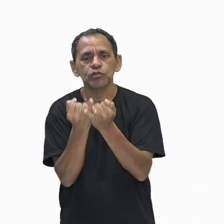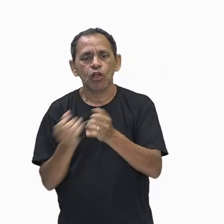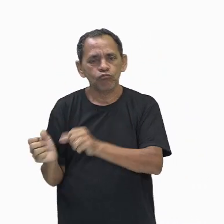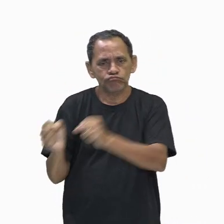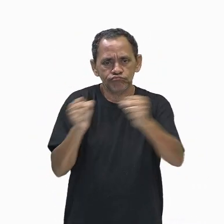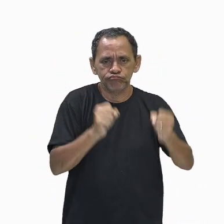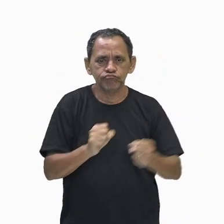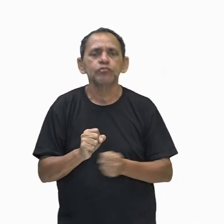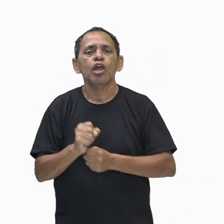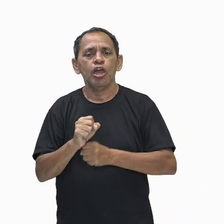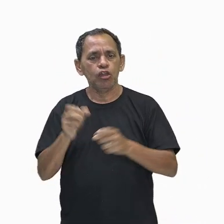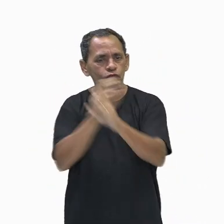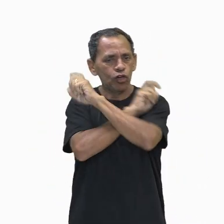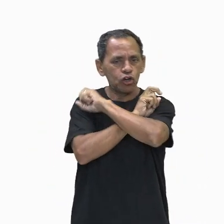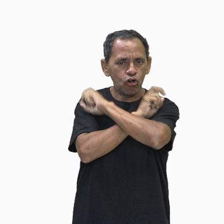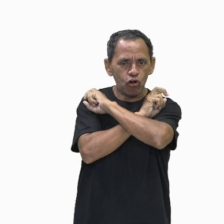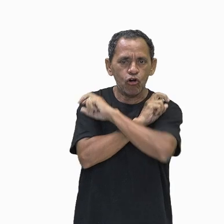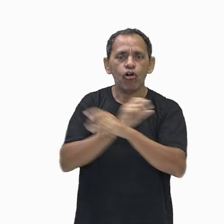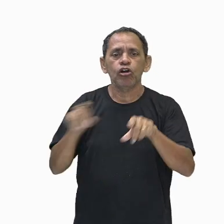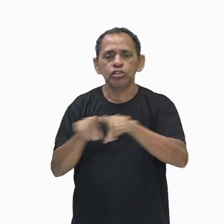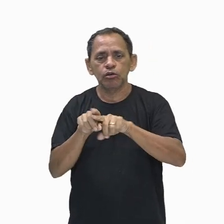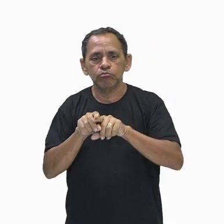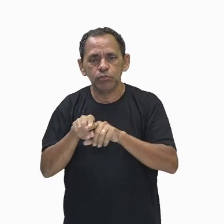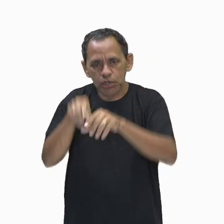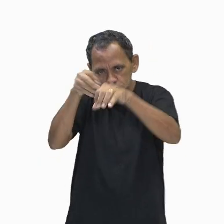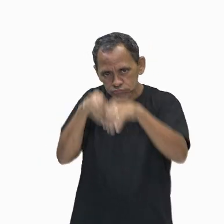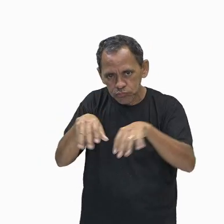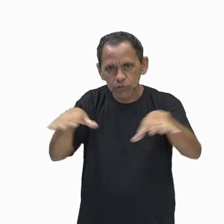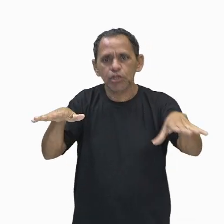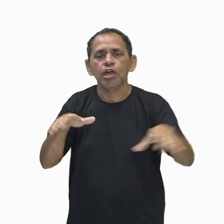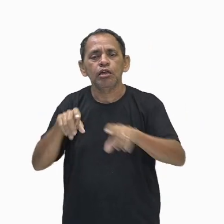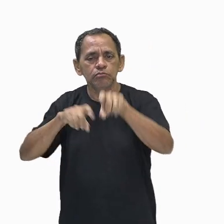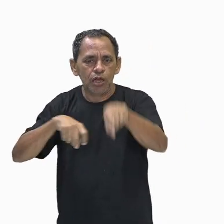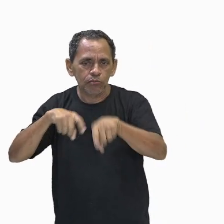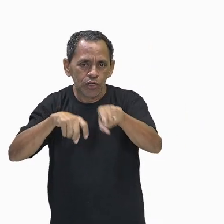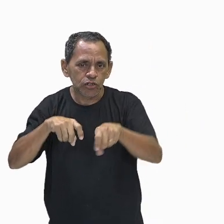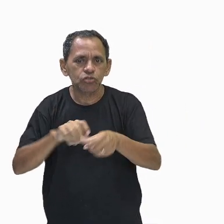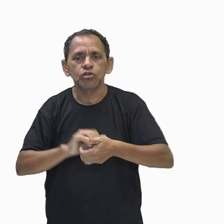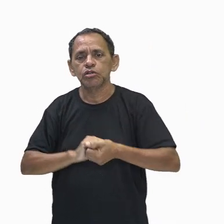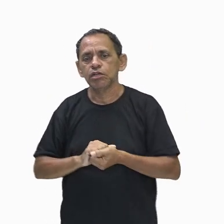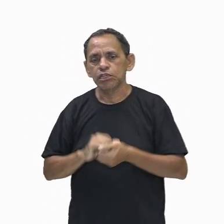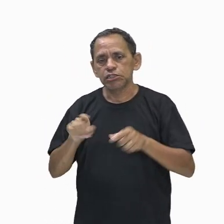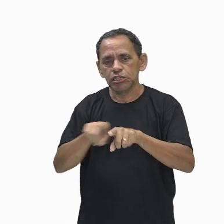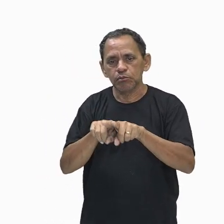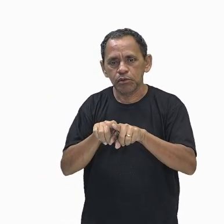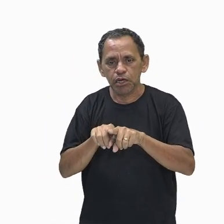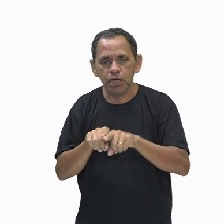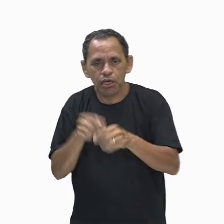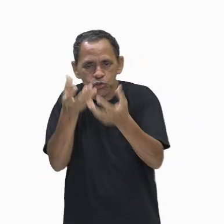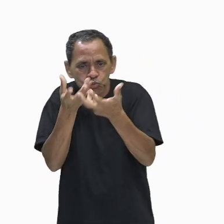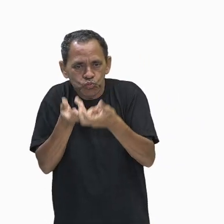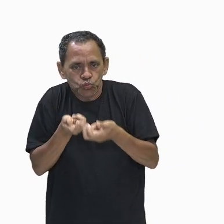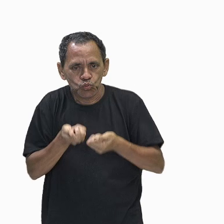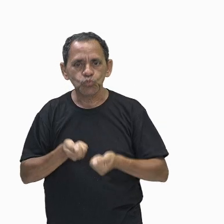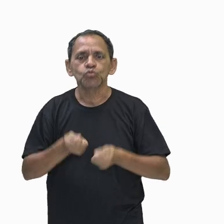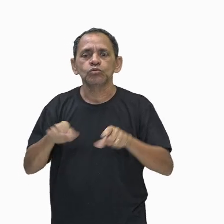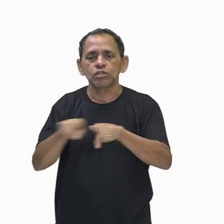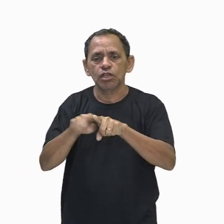grandes obras coletivas para a expansão da agricultura, como os díquens, drenagens e irrigação, construção das grandes pirâmides,